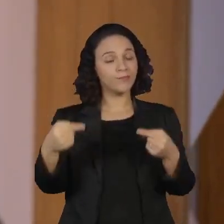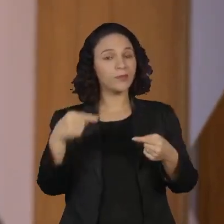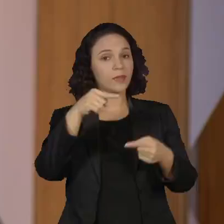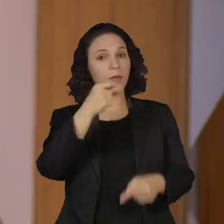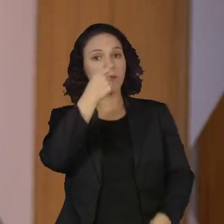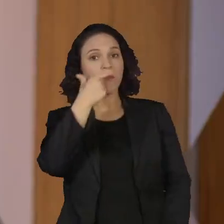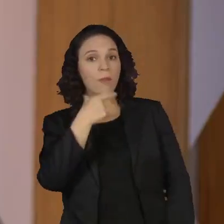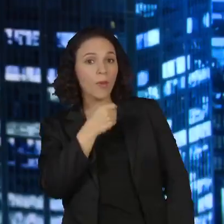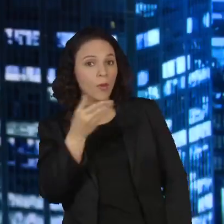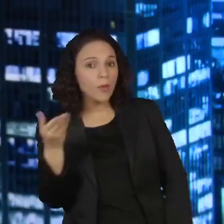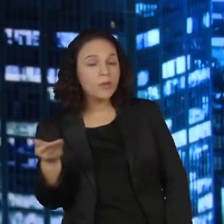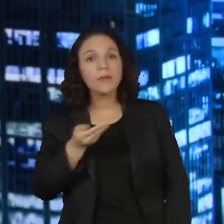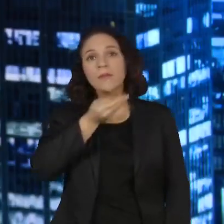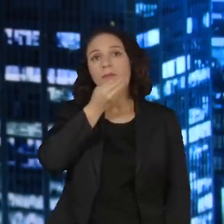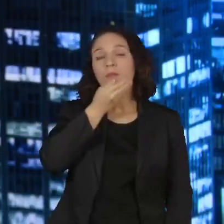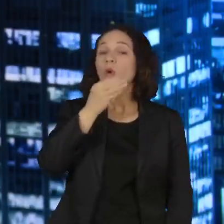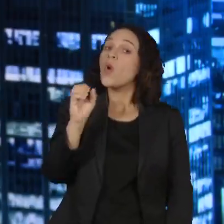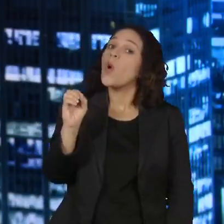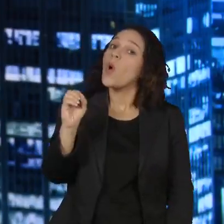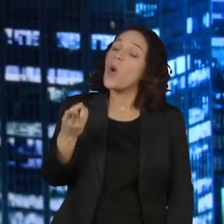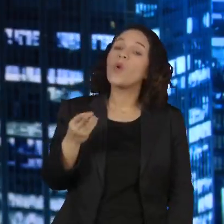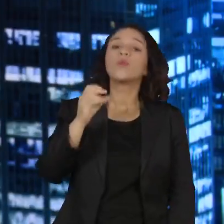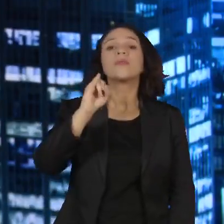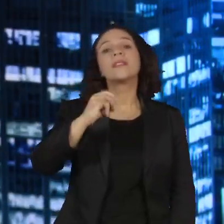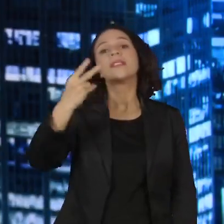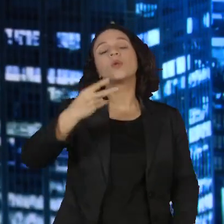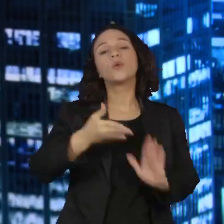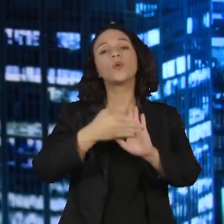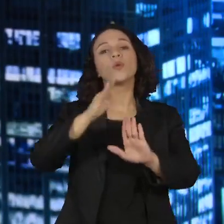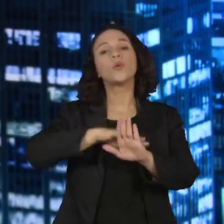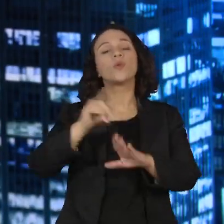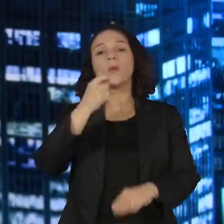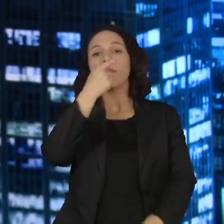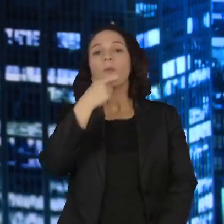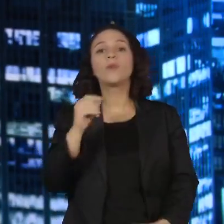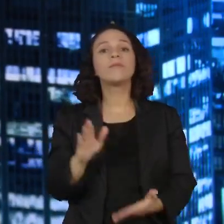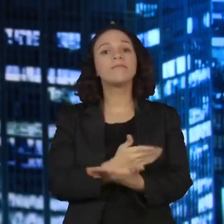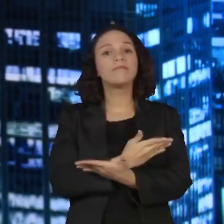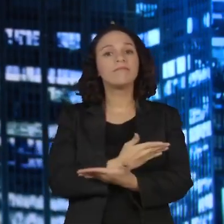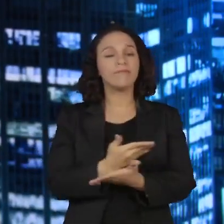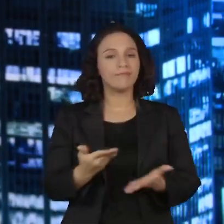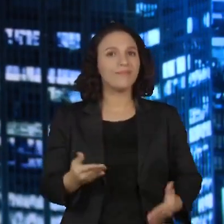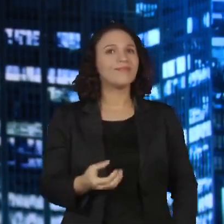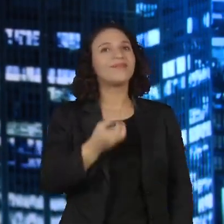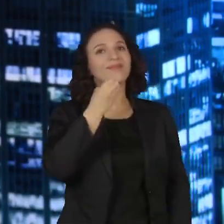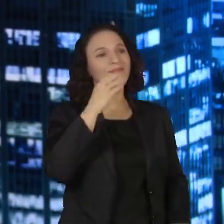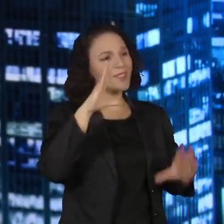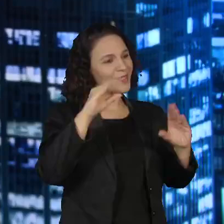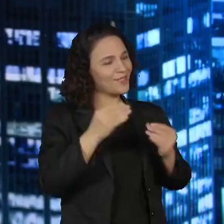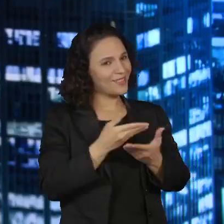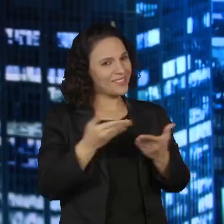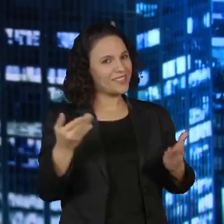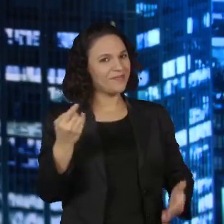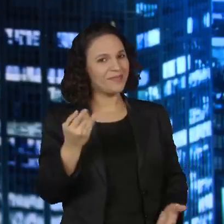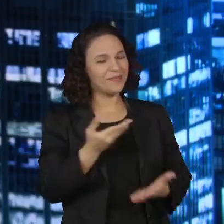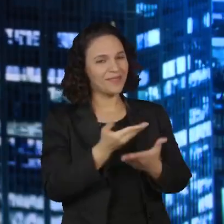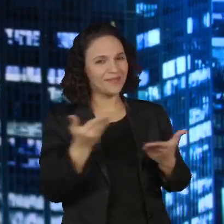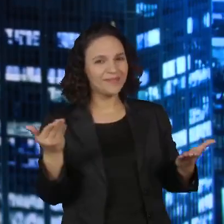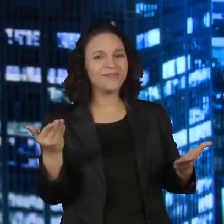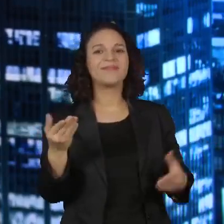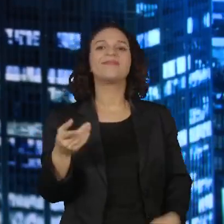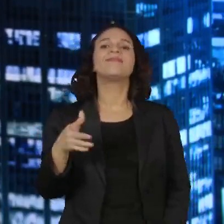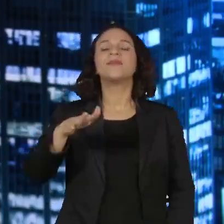ou de, eventualmente, Boulos ficar fora deste segundo turno? Bem, boa noite, primeiramente, Rodrigo, Vera,